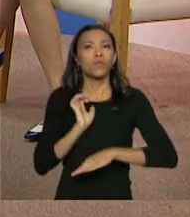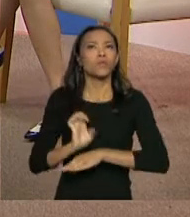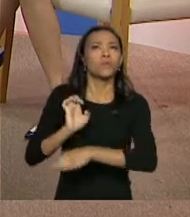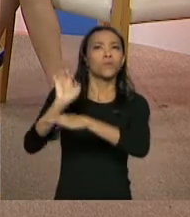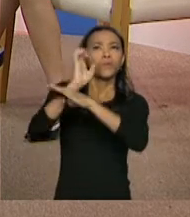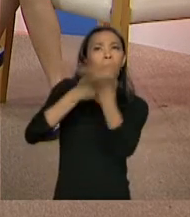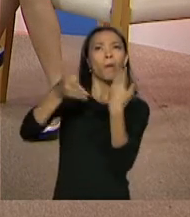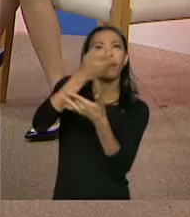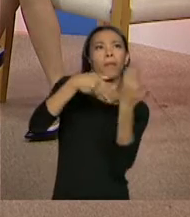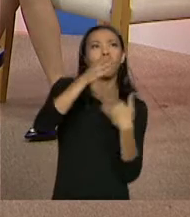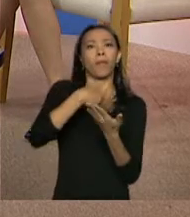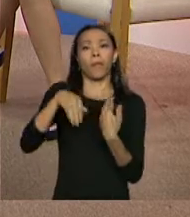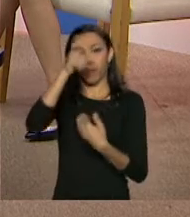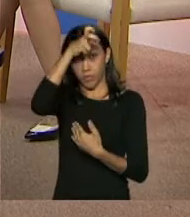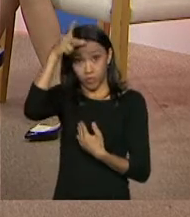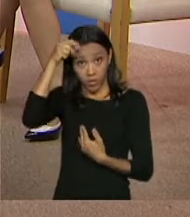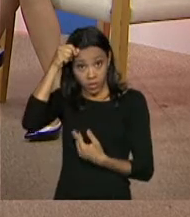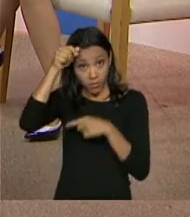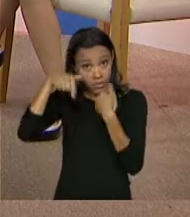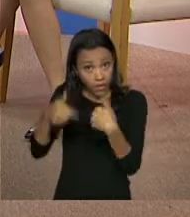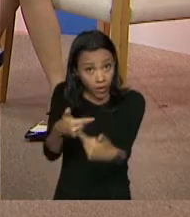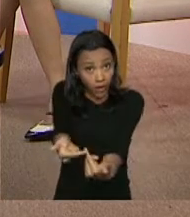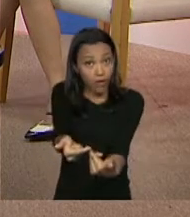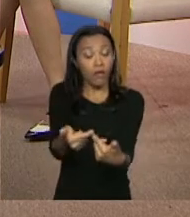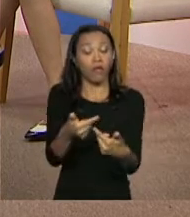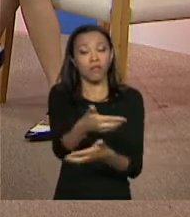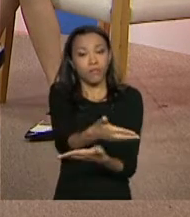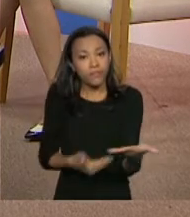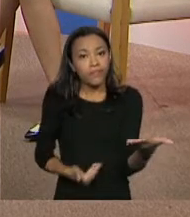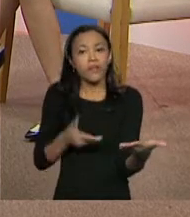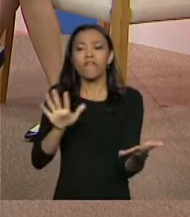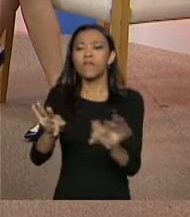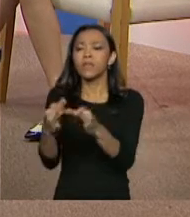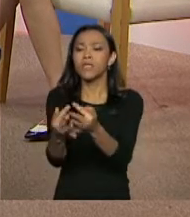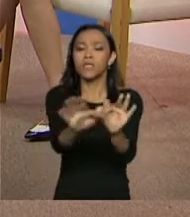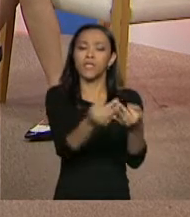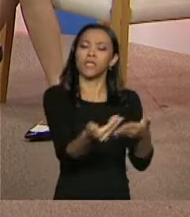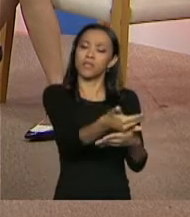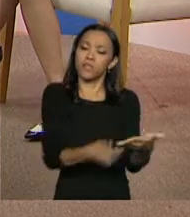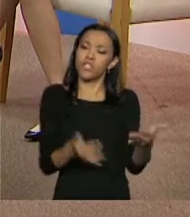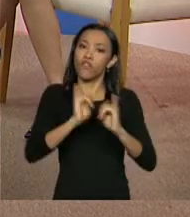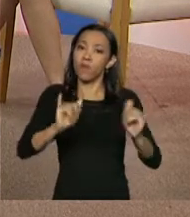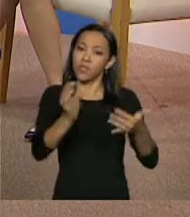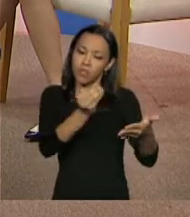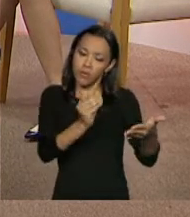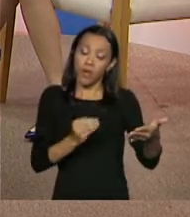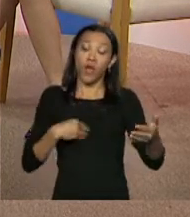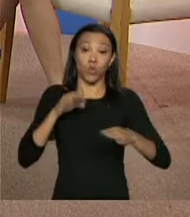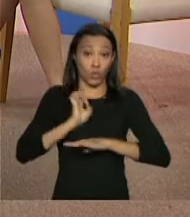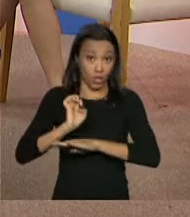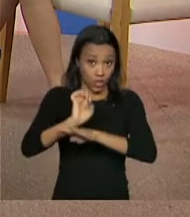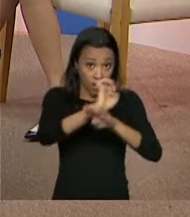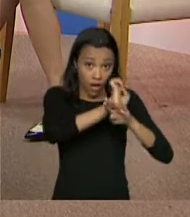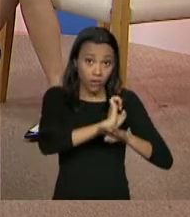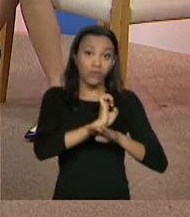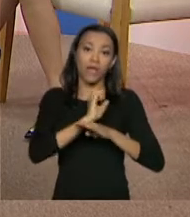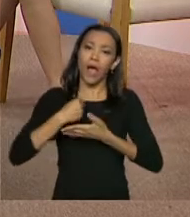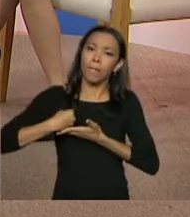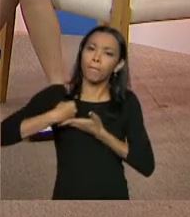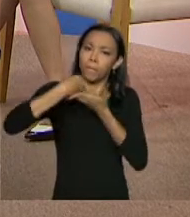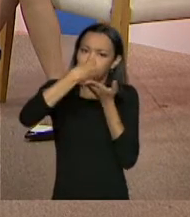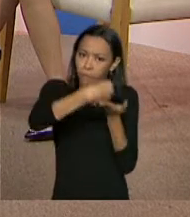então os municípios fazem o cadastramento, atualização cadastral, os estados participam ativamente apoiando